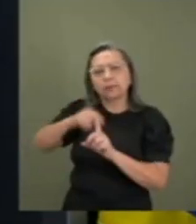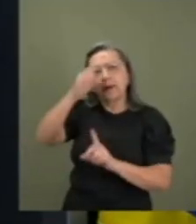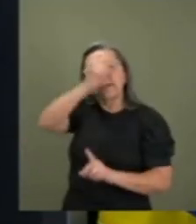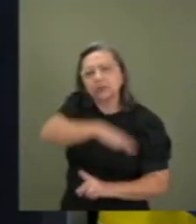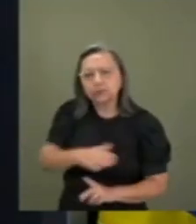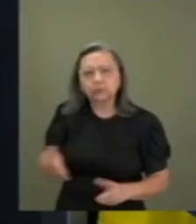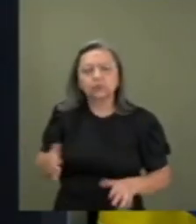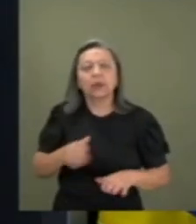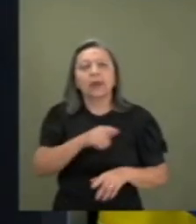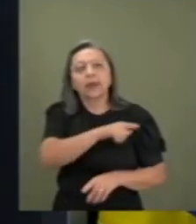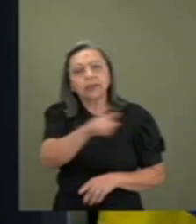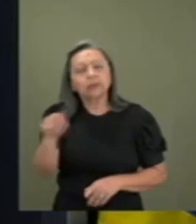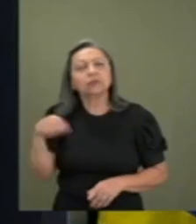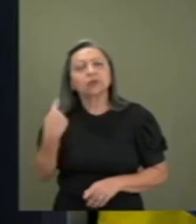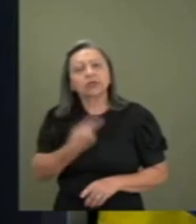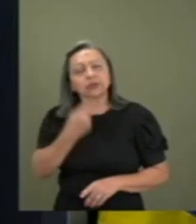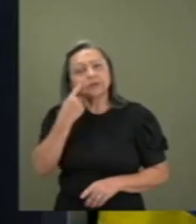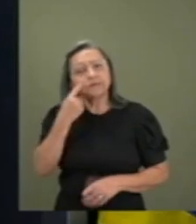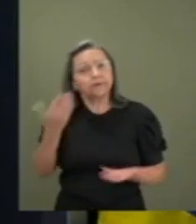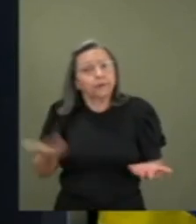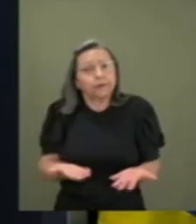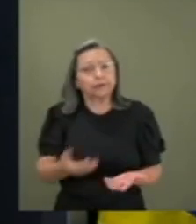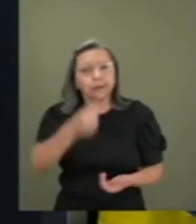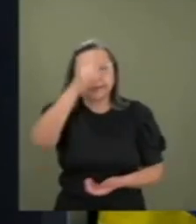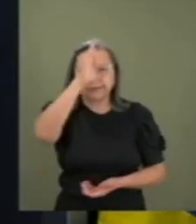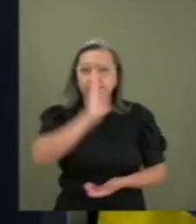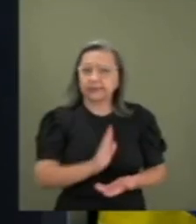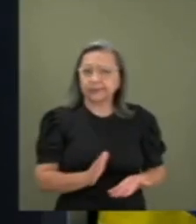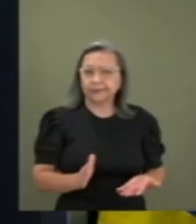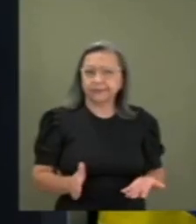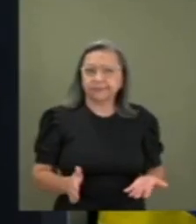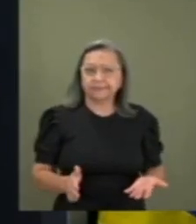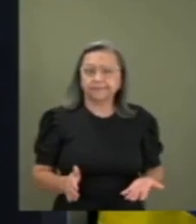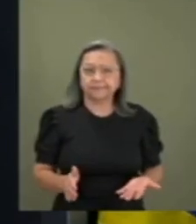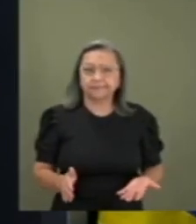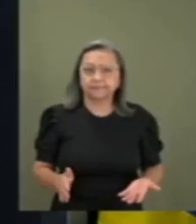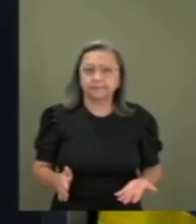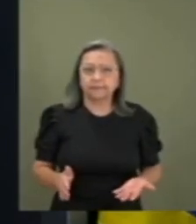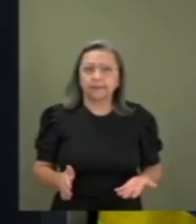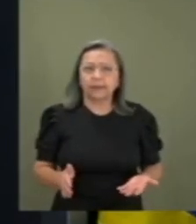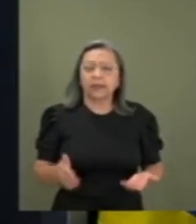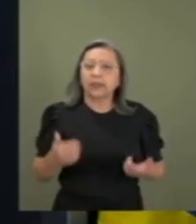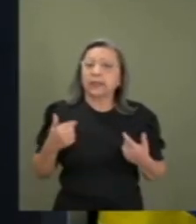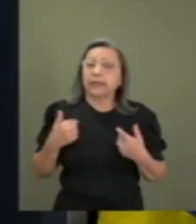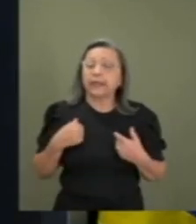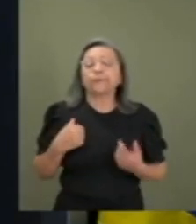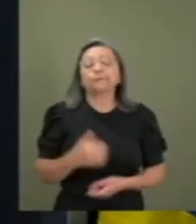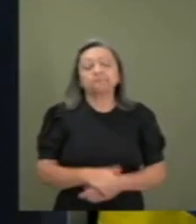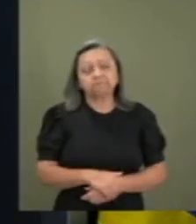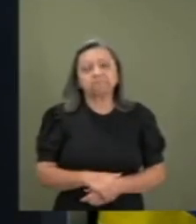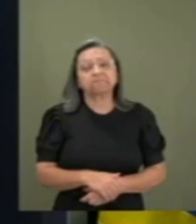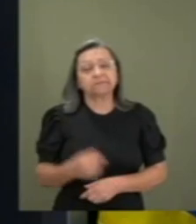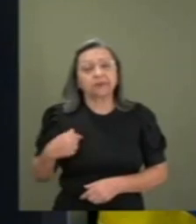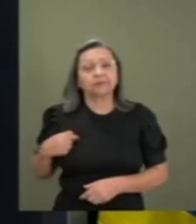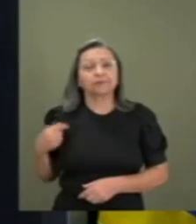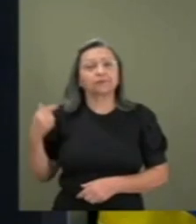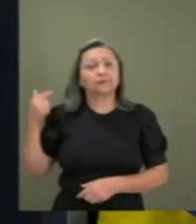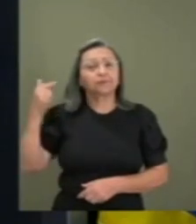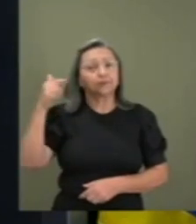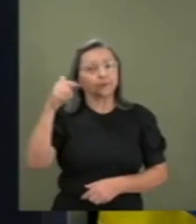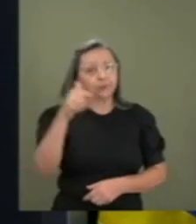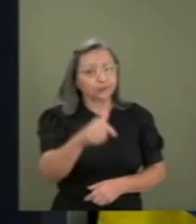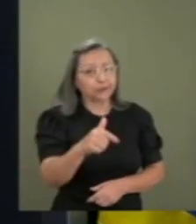É isso o que a gente vive hoje no Brasil. E eu chego lá, presidente, e recebo a notícia